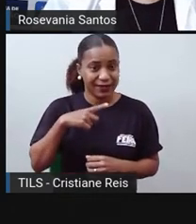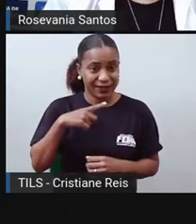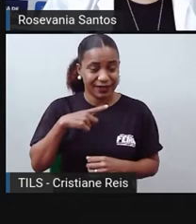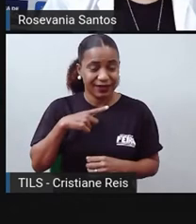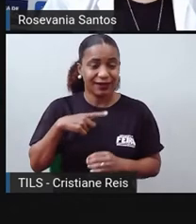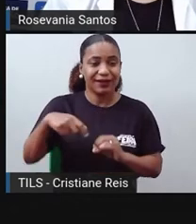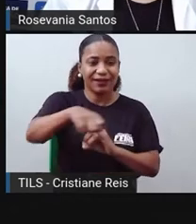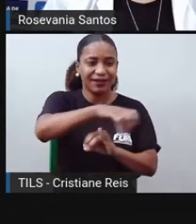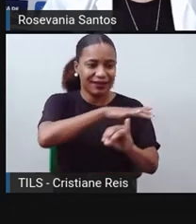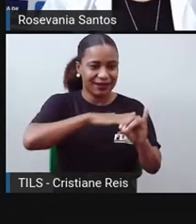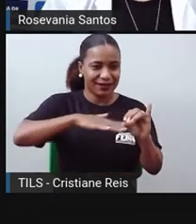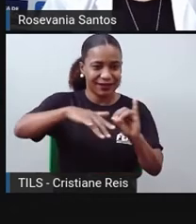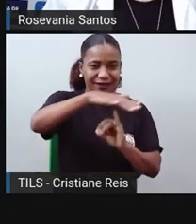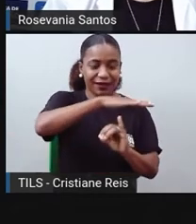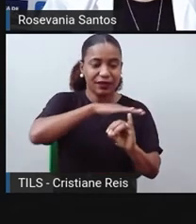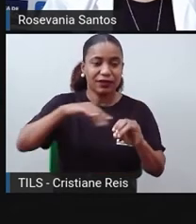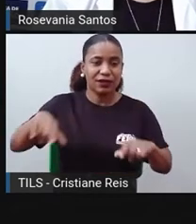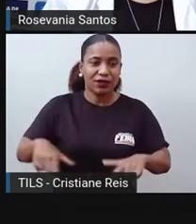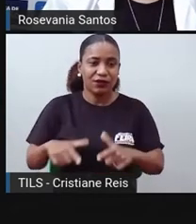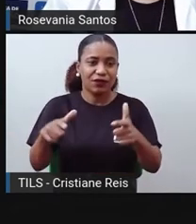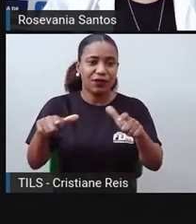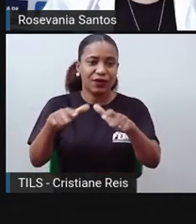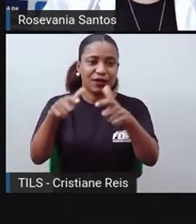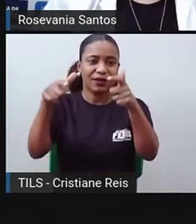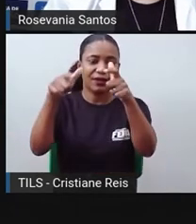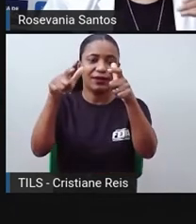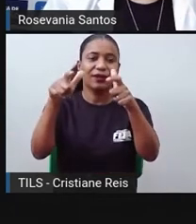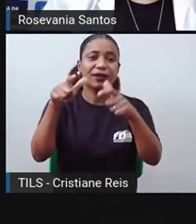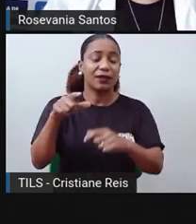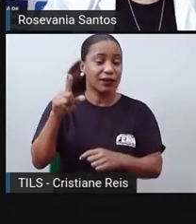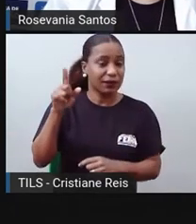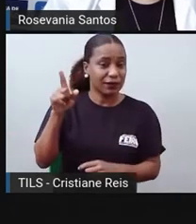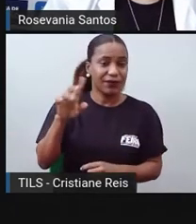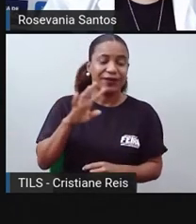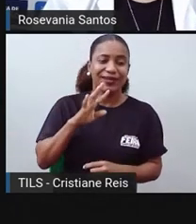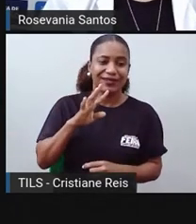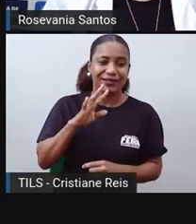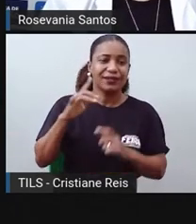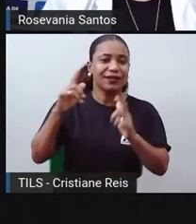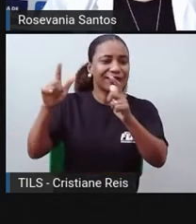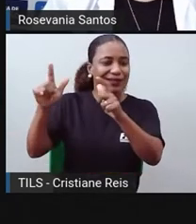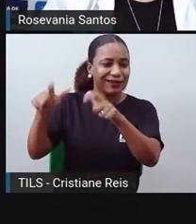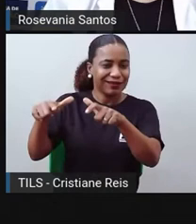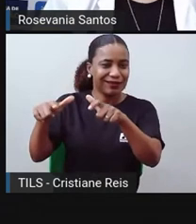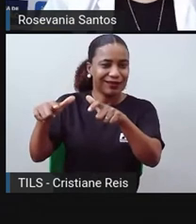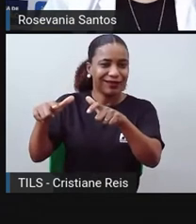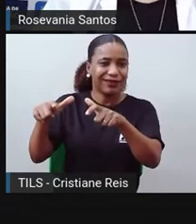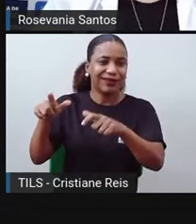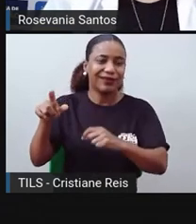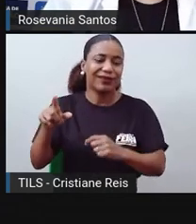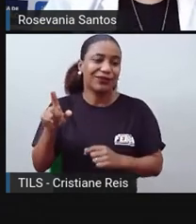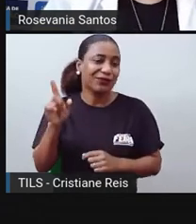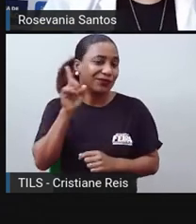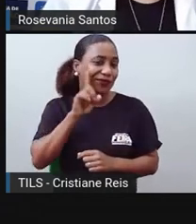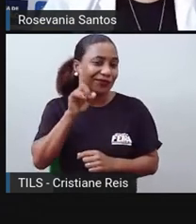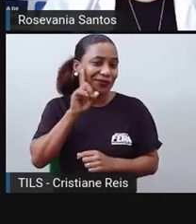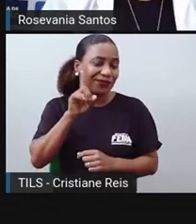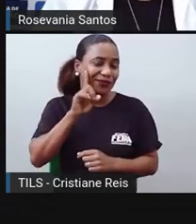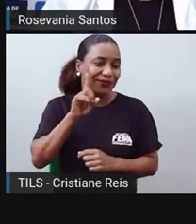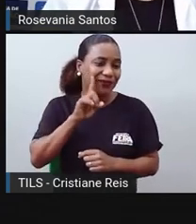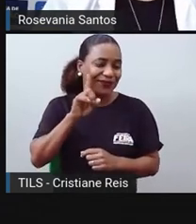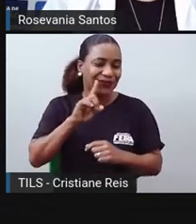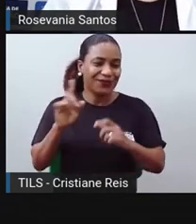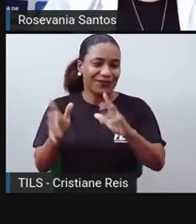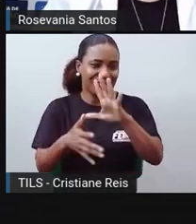conhecidas do mundo, né? Norte-americana, que é o Havaí, todo mundo, né? Já viu pelo menos alguma imagem dela.